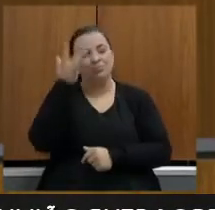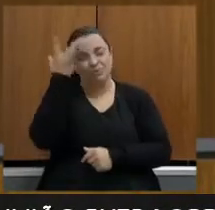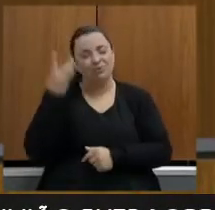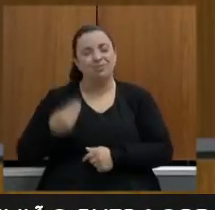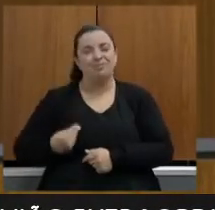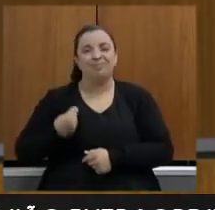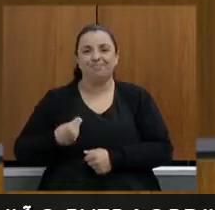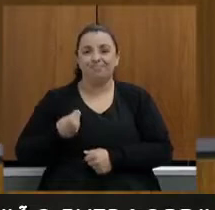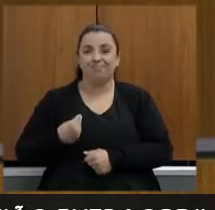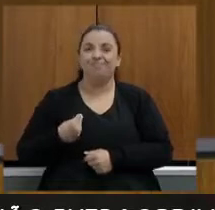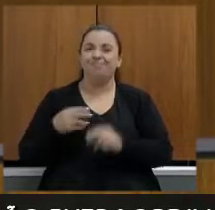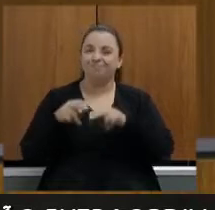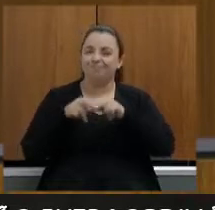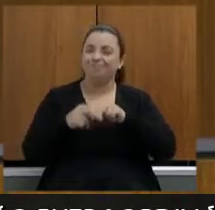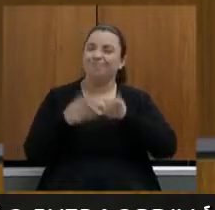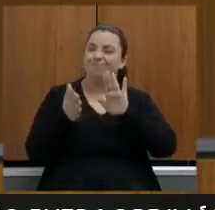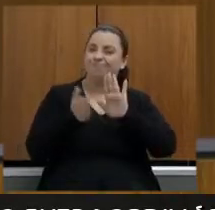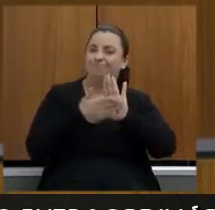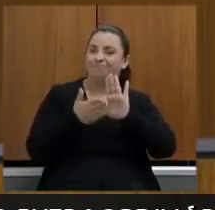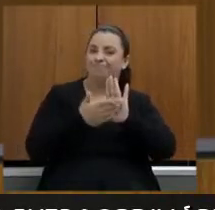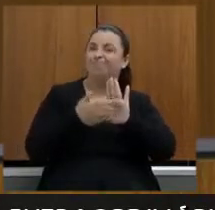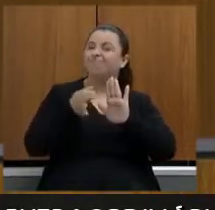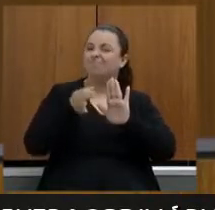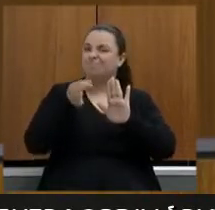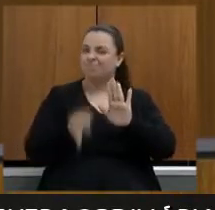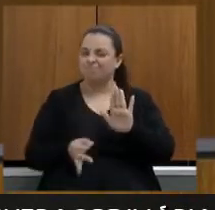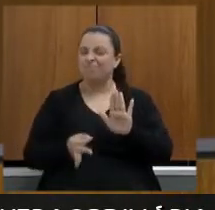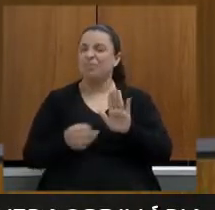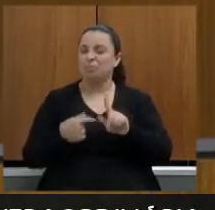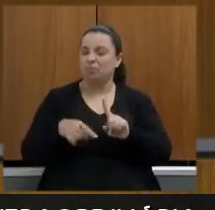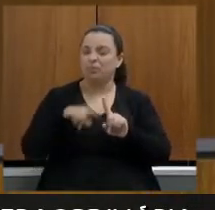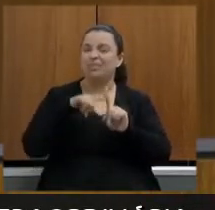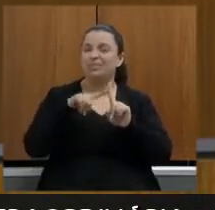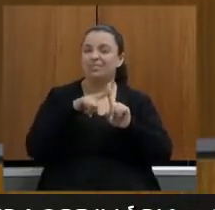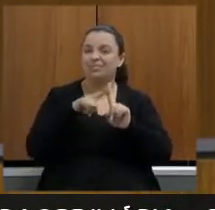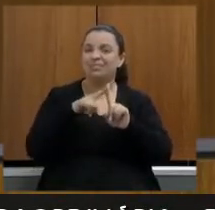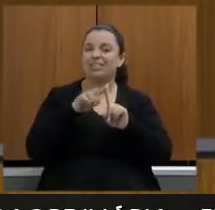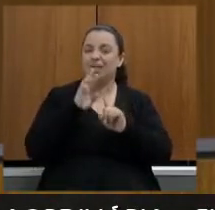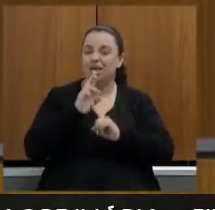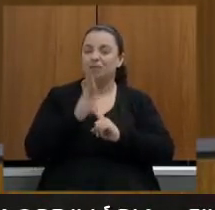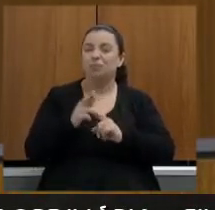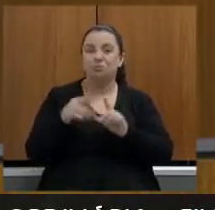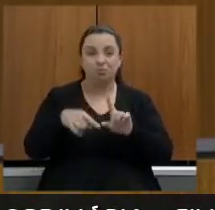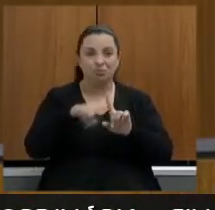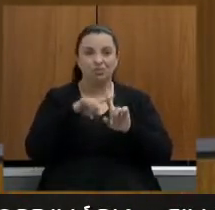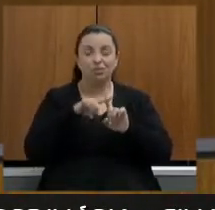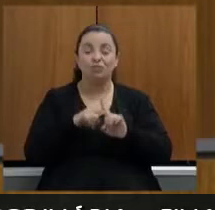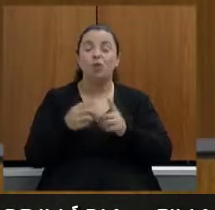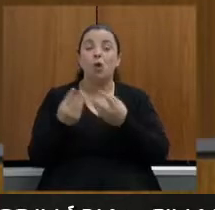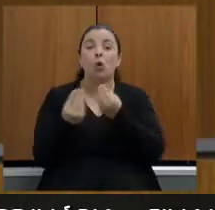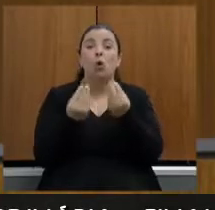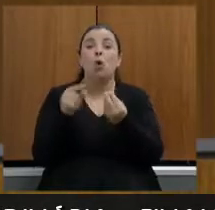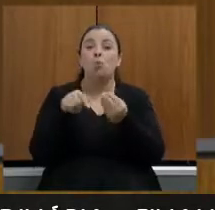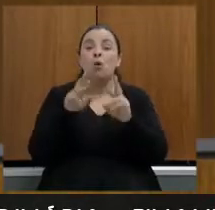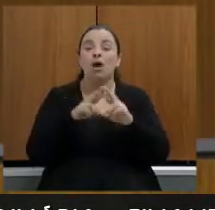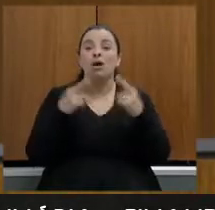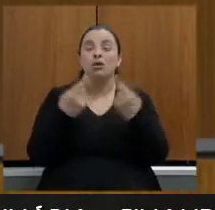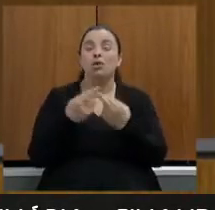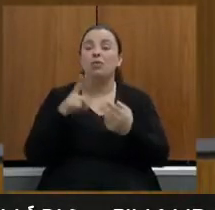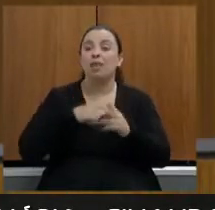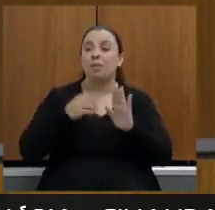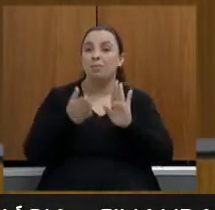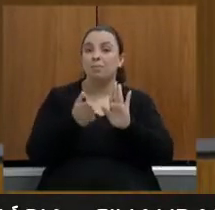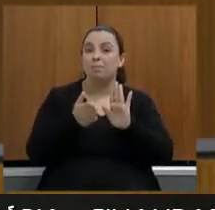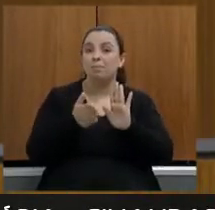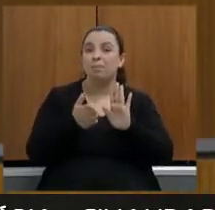proposições tão assertivas e resultados tão positivos dentro dessa reunião como que uma reunião vem proposta